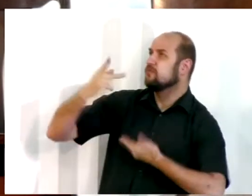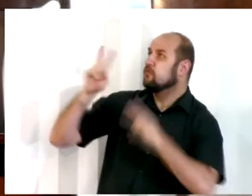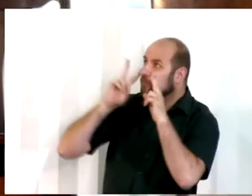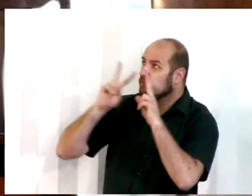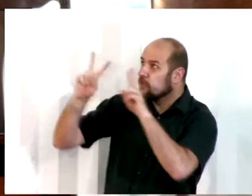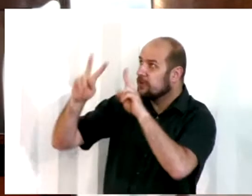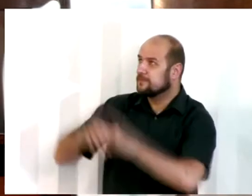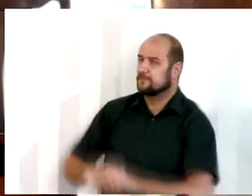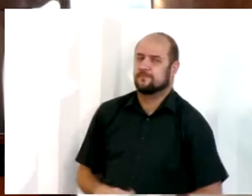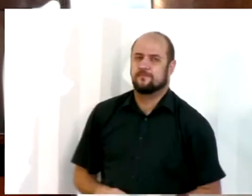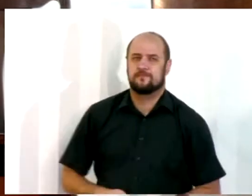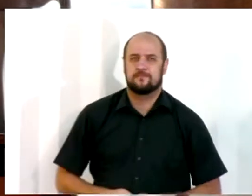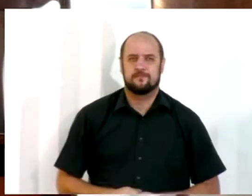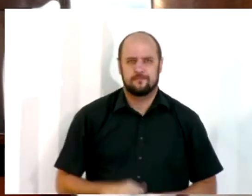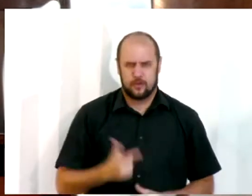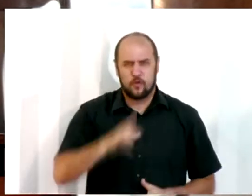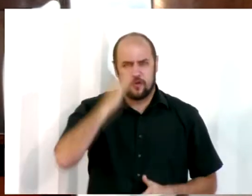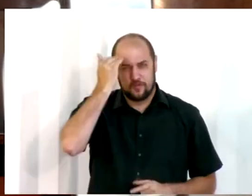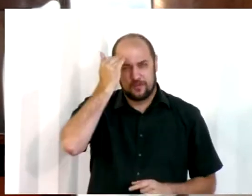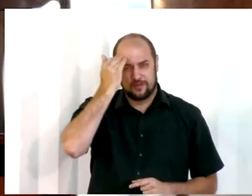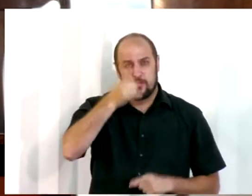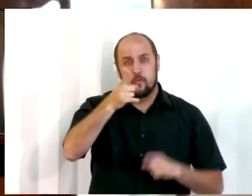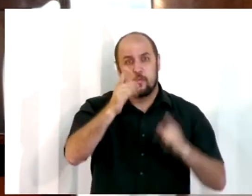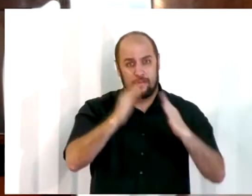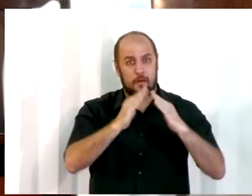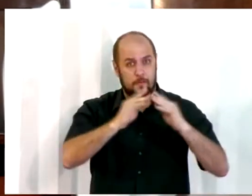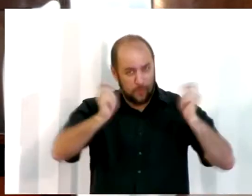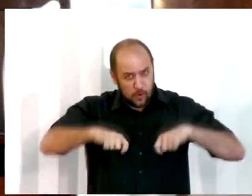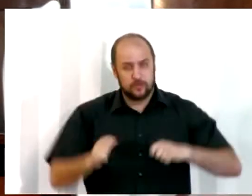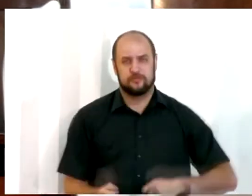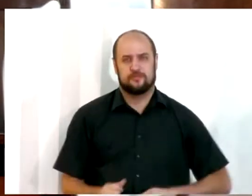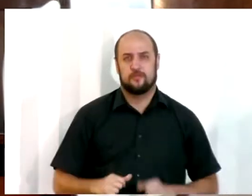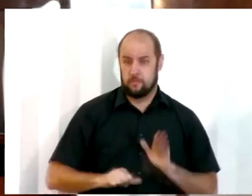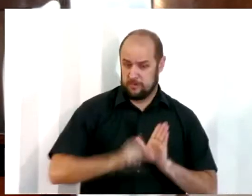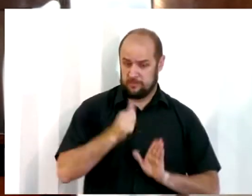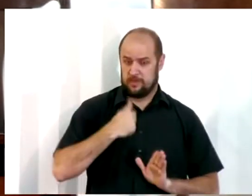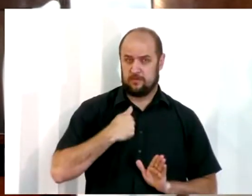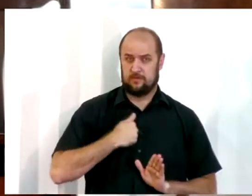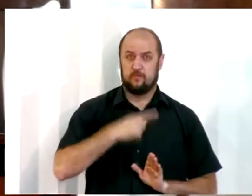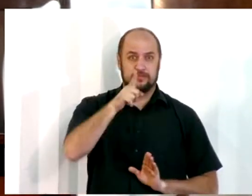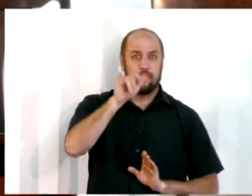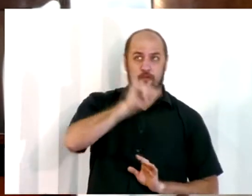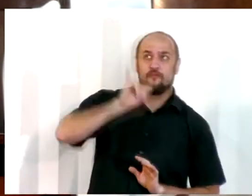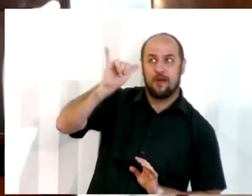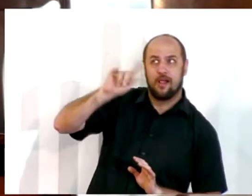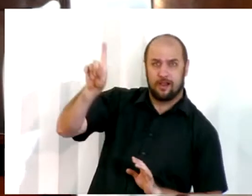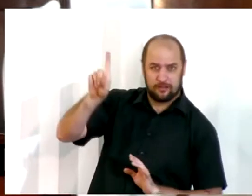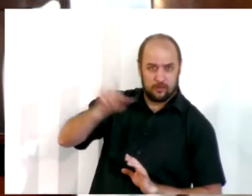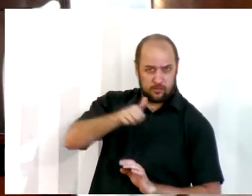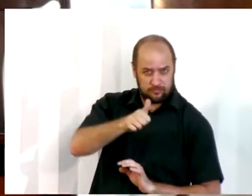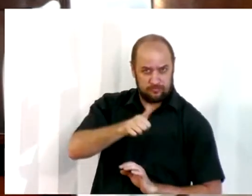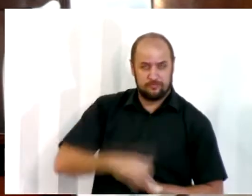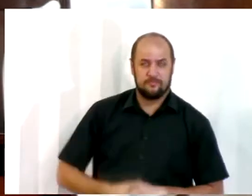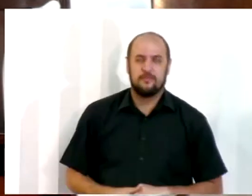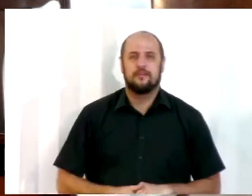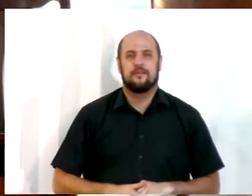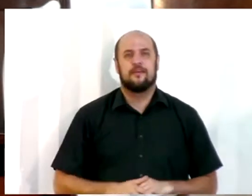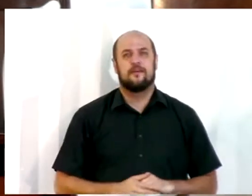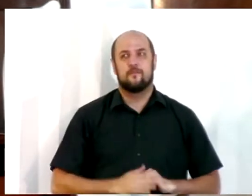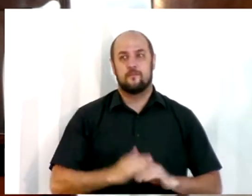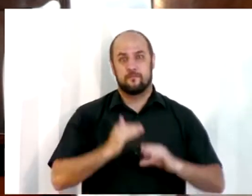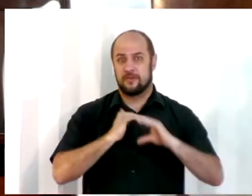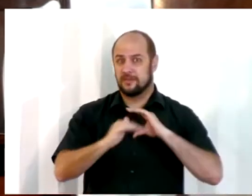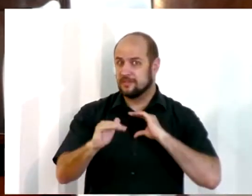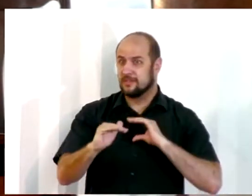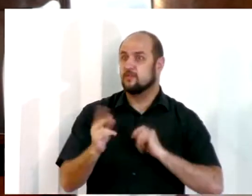Vamos fazer mais uma vez, você em casa também pode fazer, tá bom? É para Deus que você está falando isso, correto? O tema da mensagem hoje é a